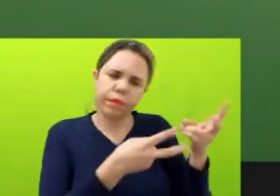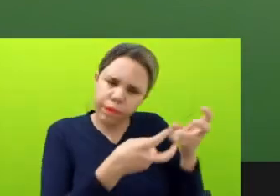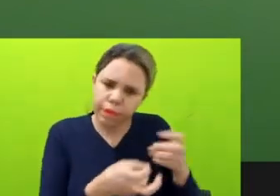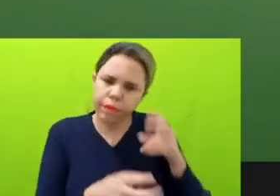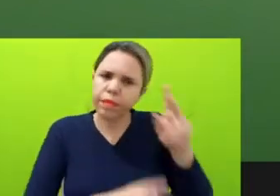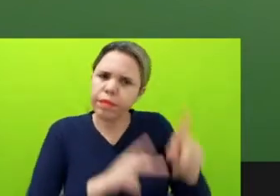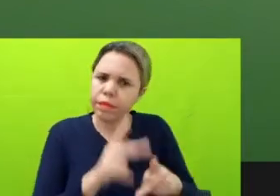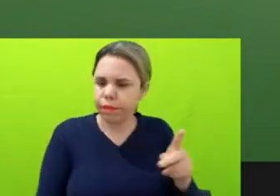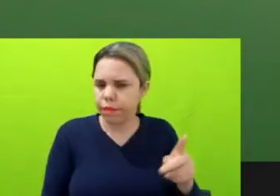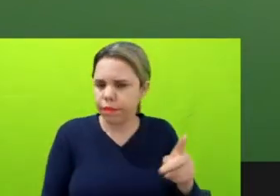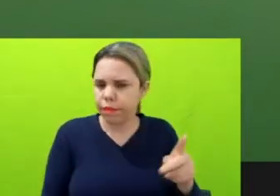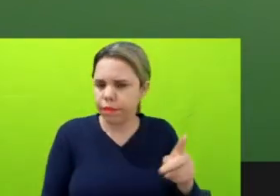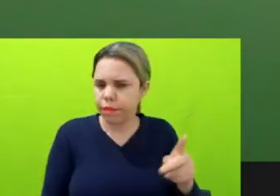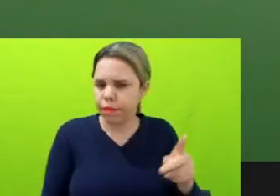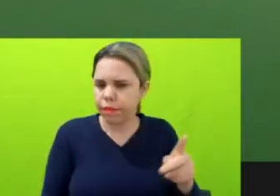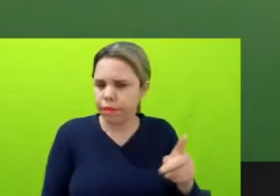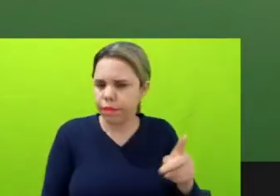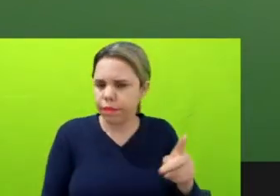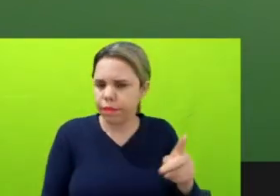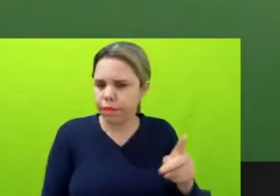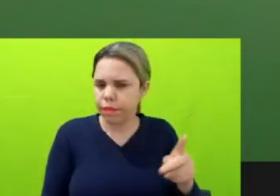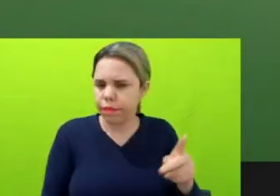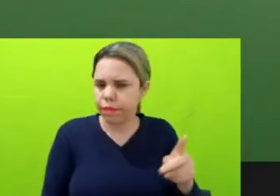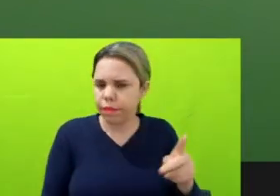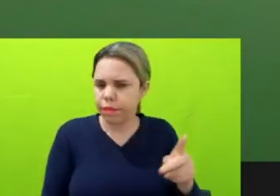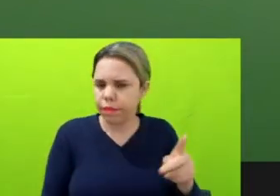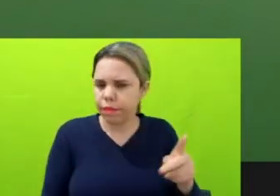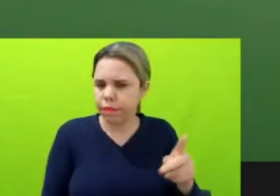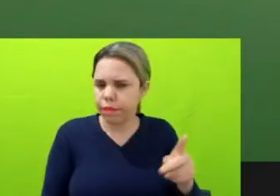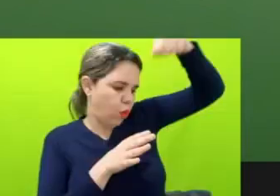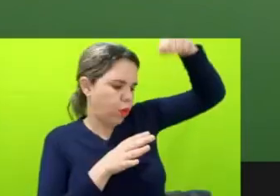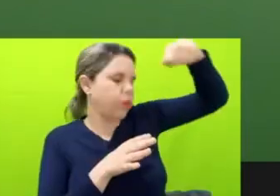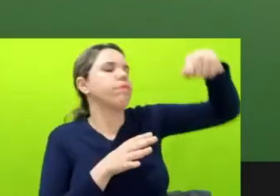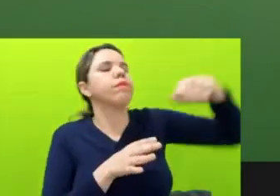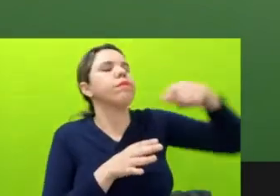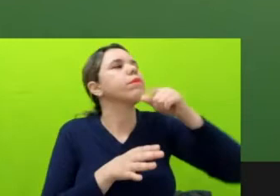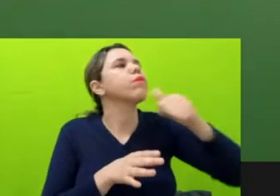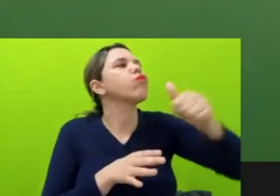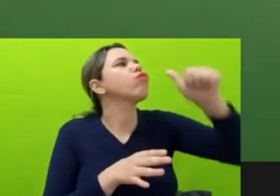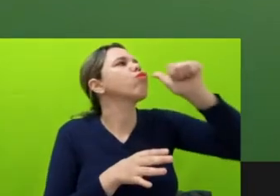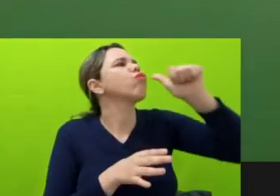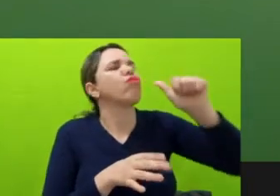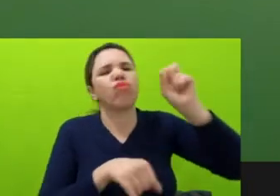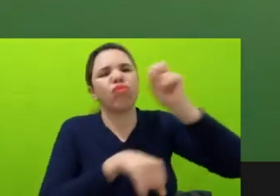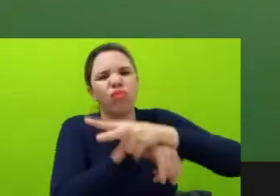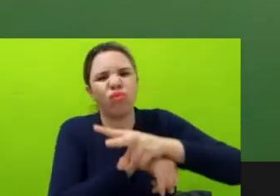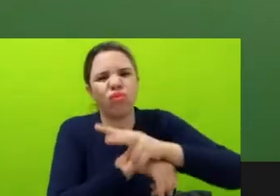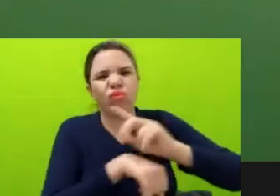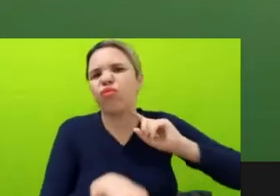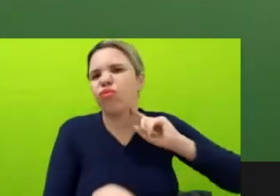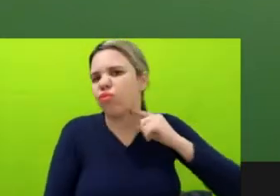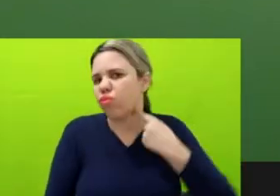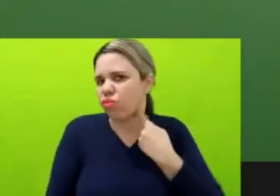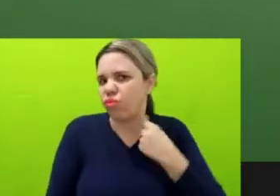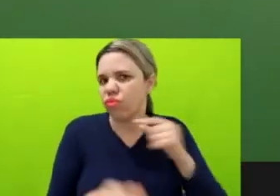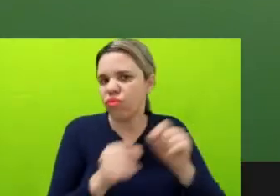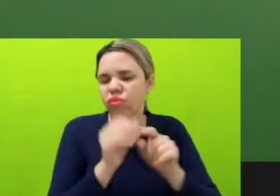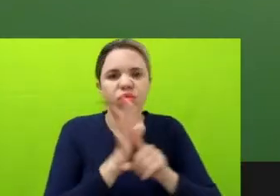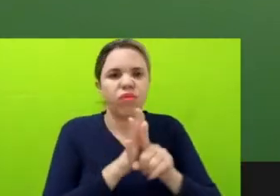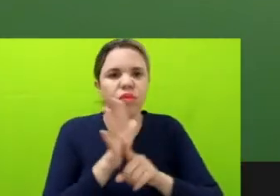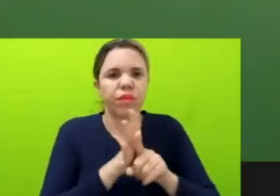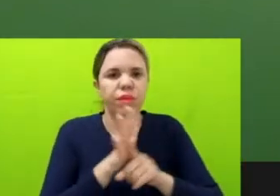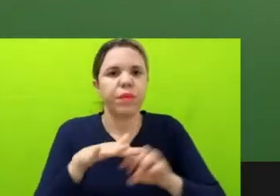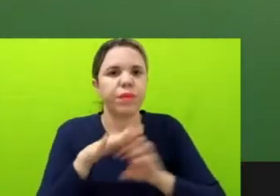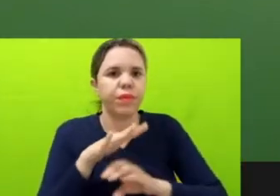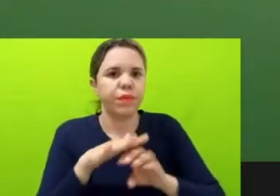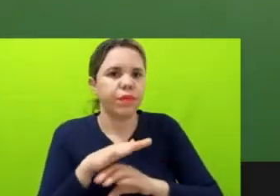e cacimbas, né, e bebendo água contaminada, inclusive. Nós fizemos um levantamento com uma empresa em Manaus, uma empresa pública, né,